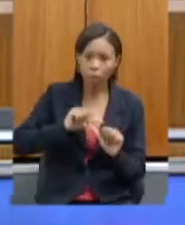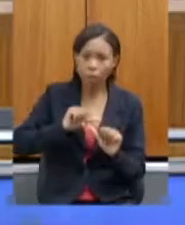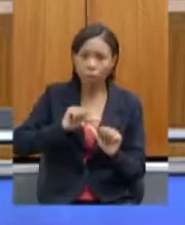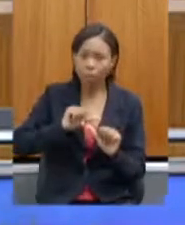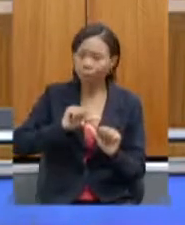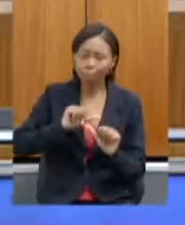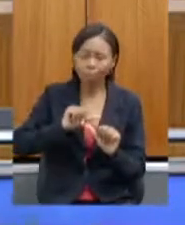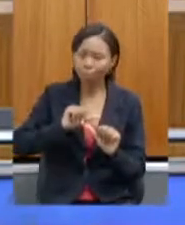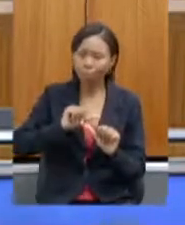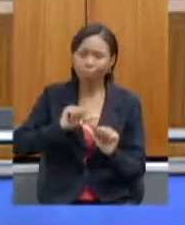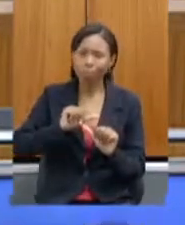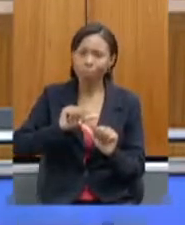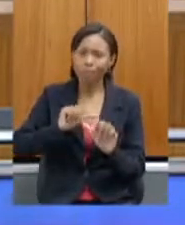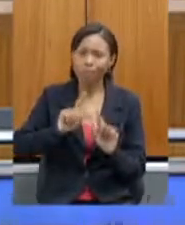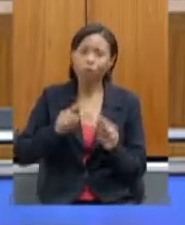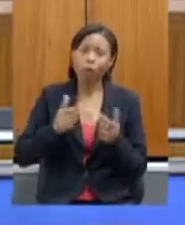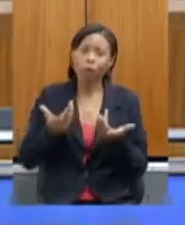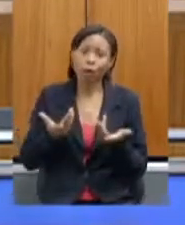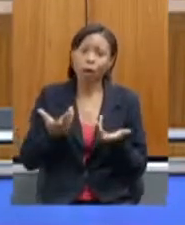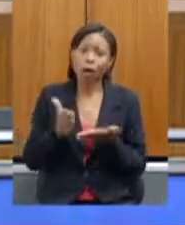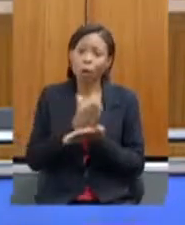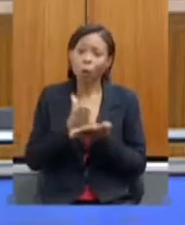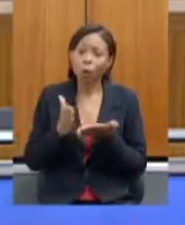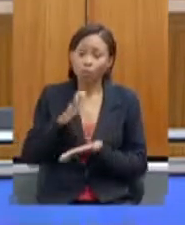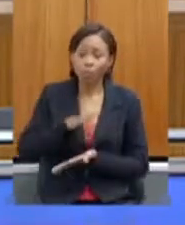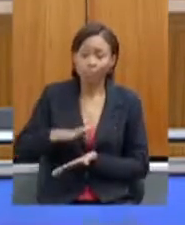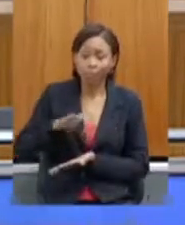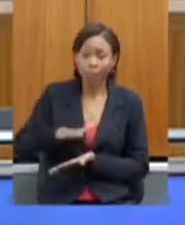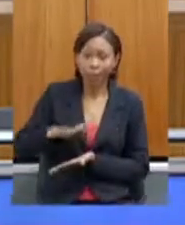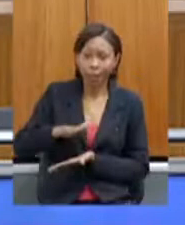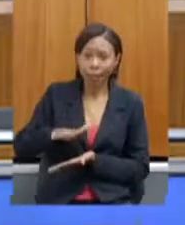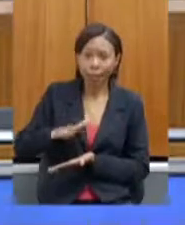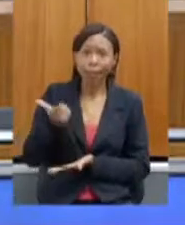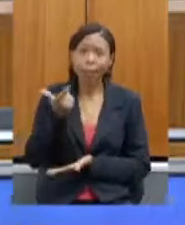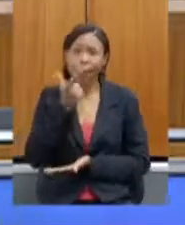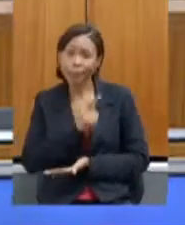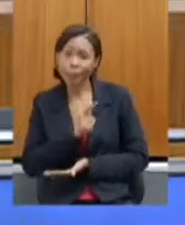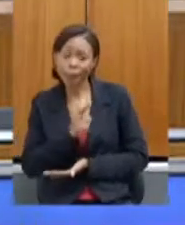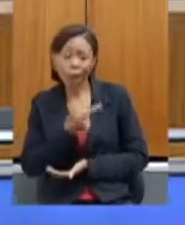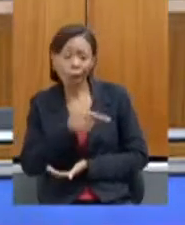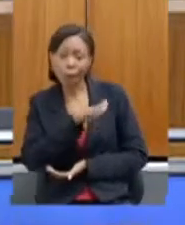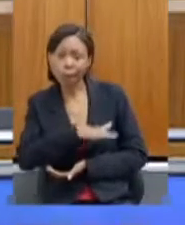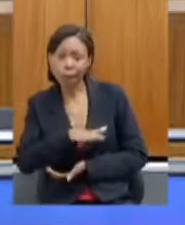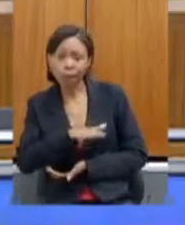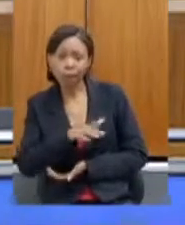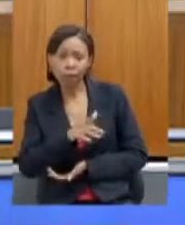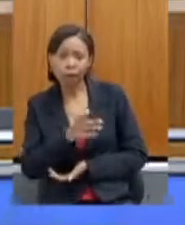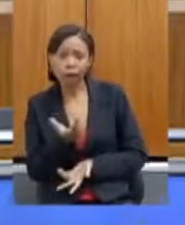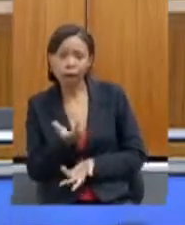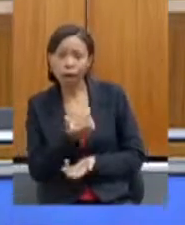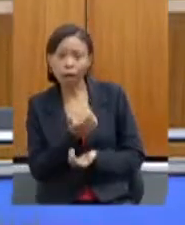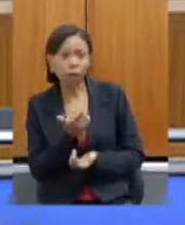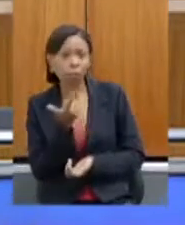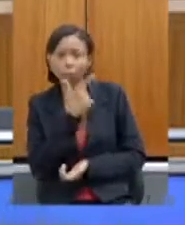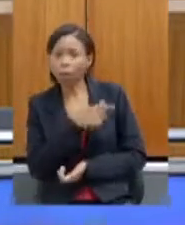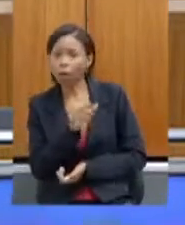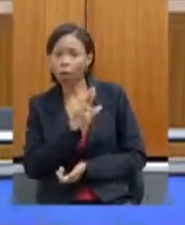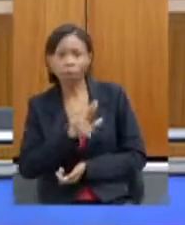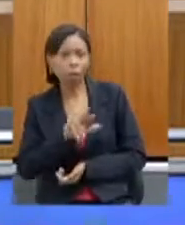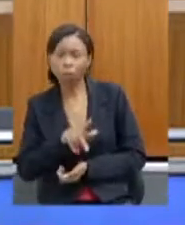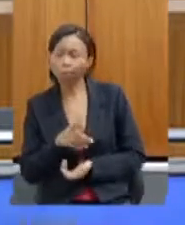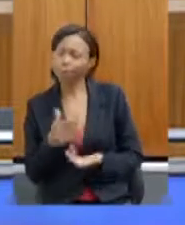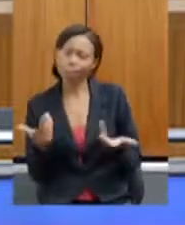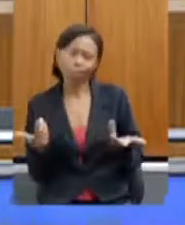simplesmente garantir que algumas crianças tenham acesso e outras não. Essa foi a grande dificuldade que a gente viu da